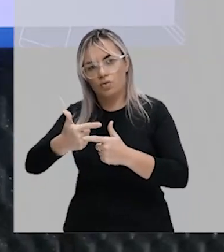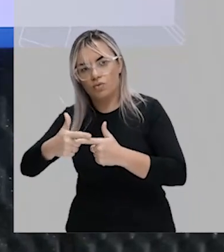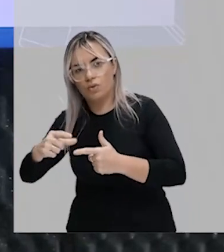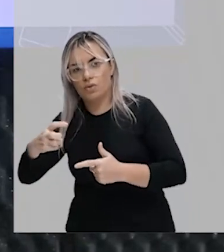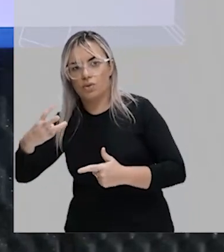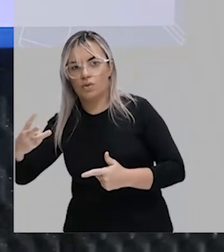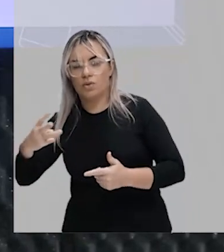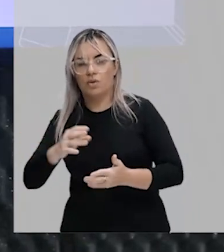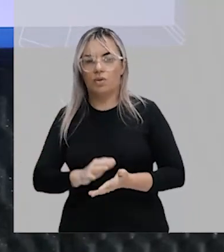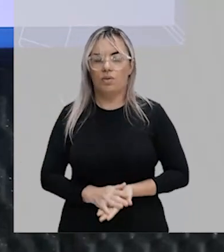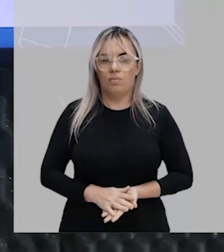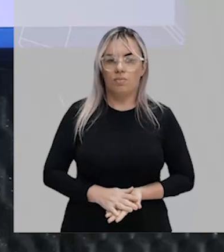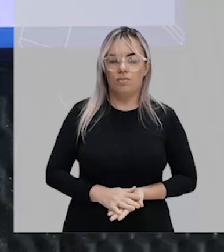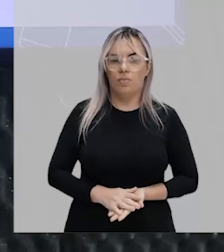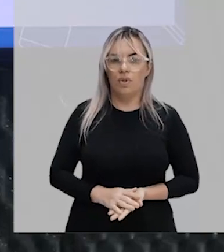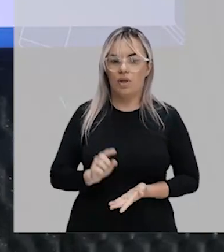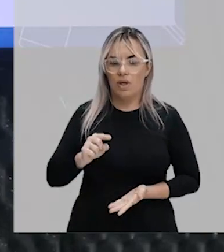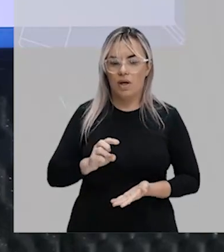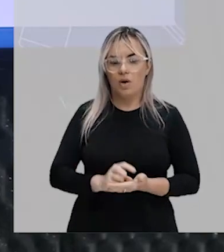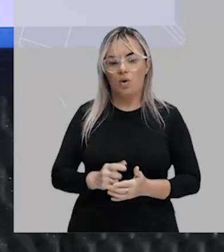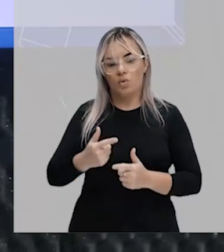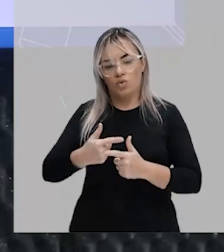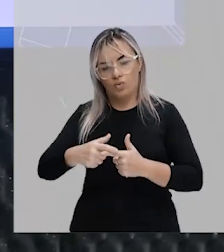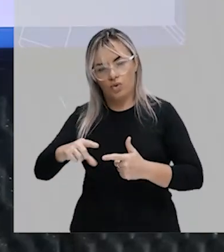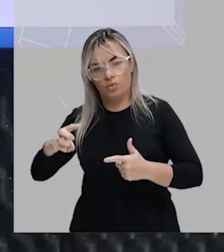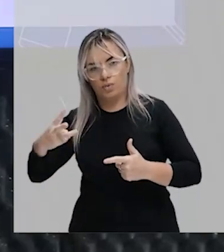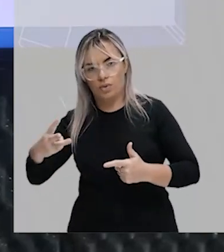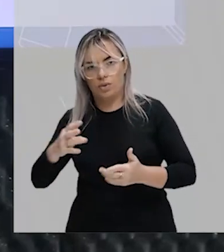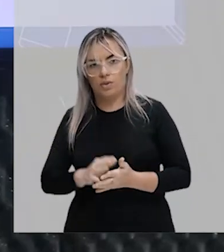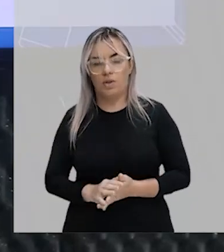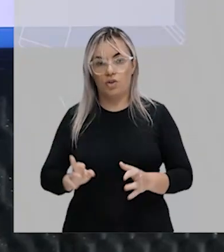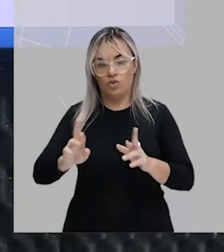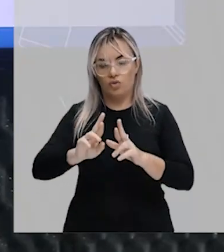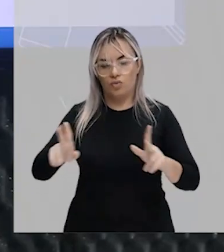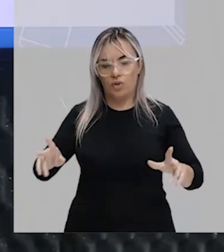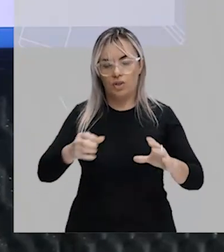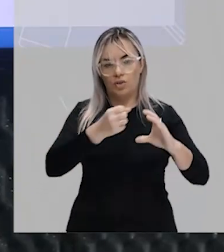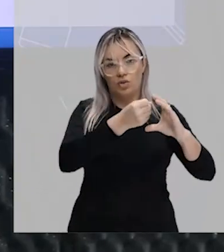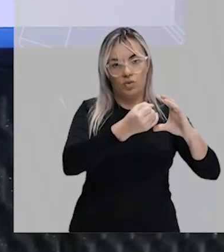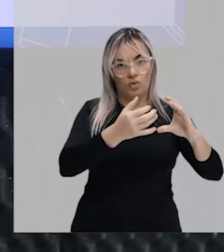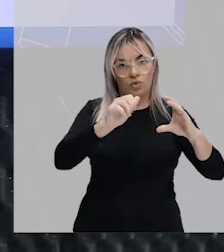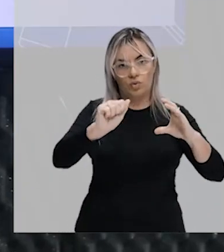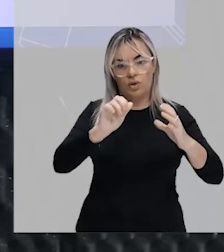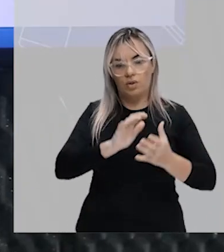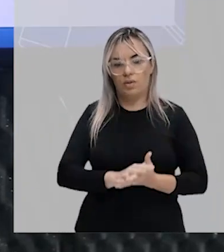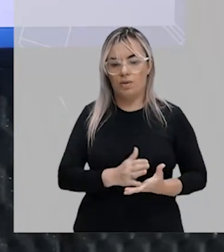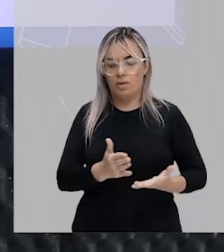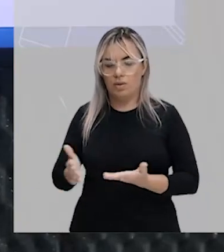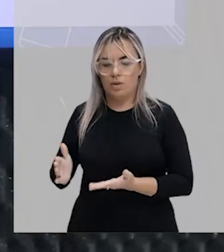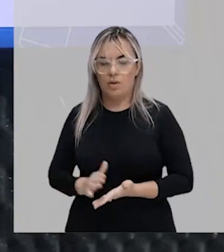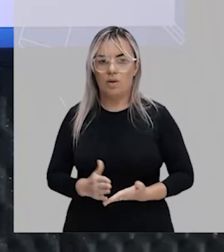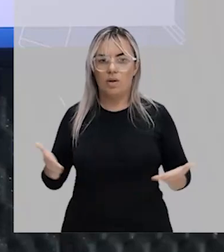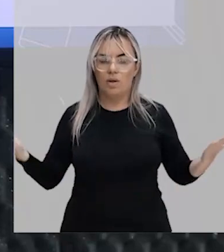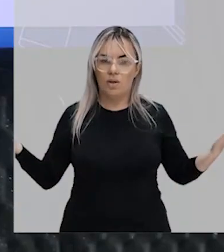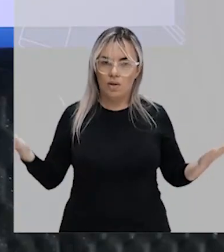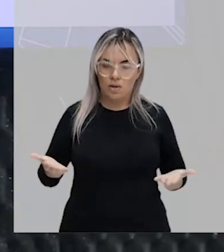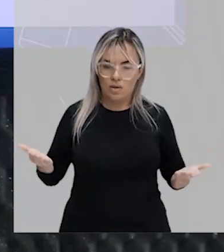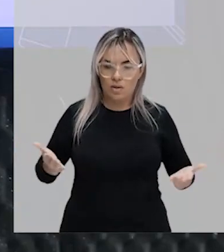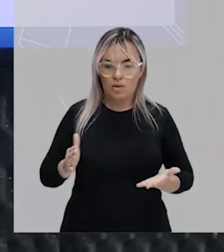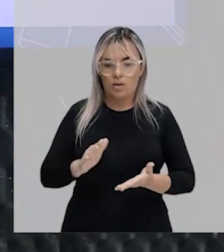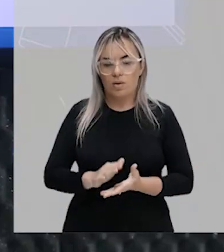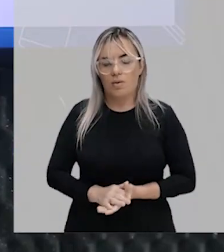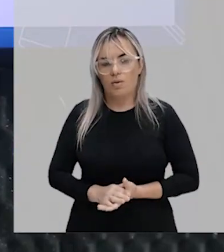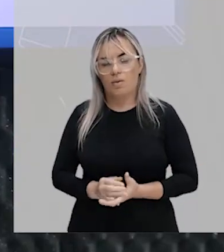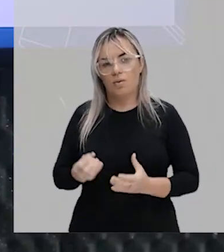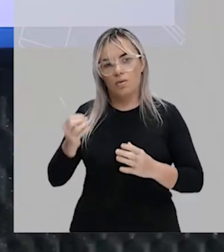por 3. Pronto. Foi o que diferenciou um conjunto do outro. Então, agora eu vou fazer a mesma coisa. Eu vou colocar